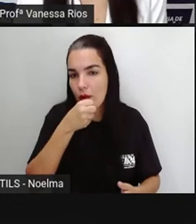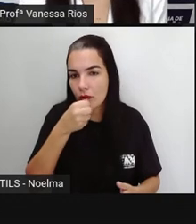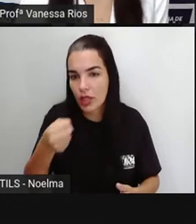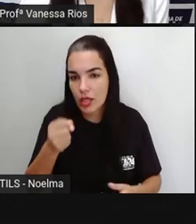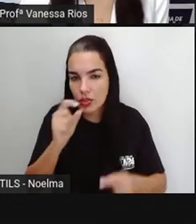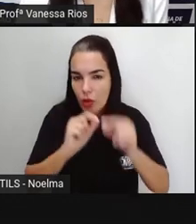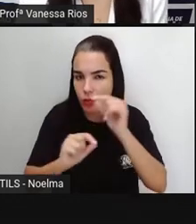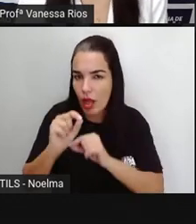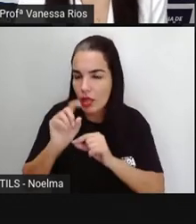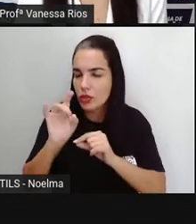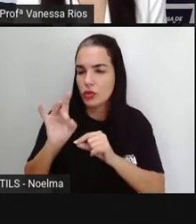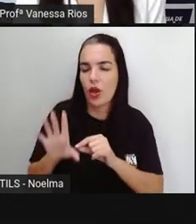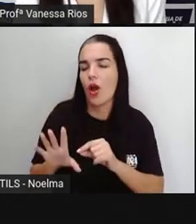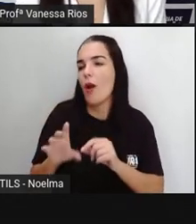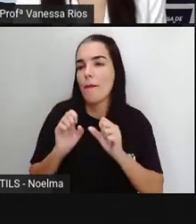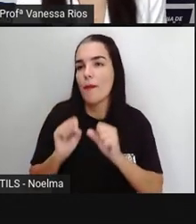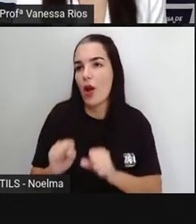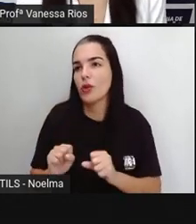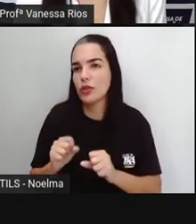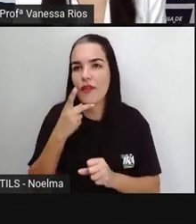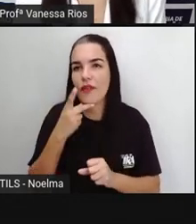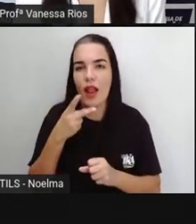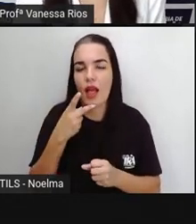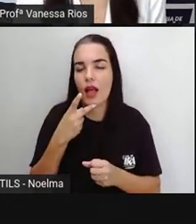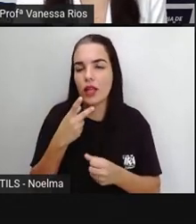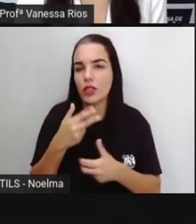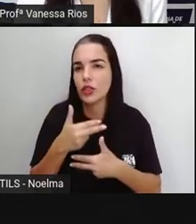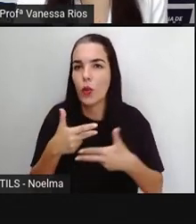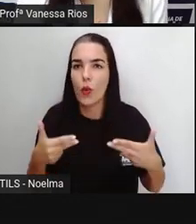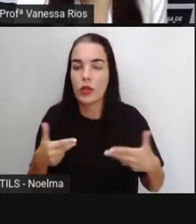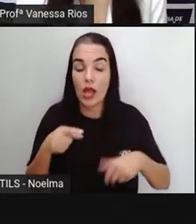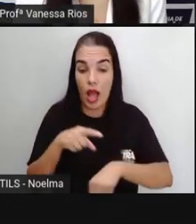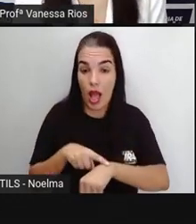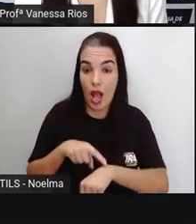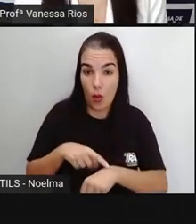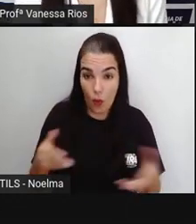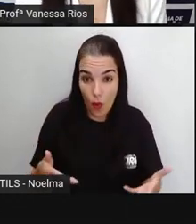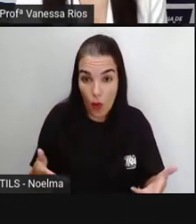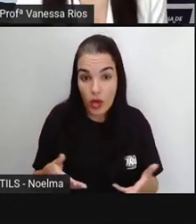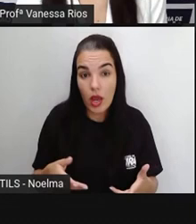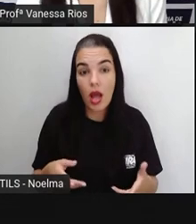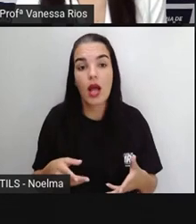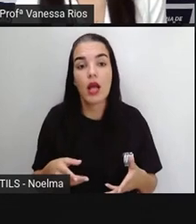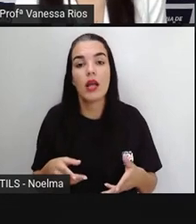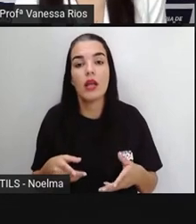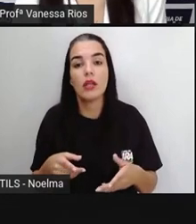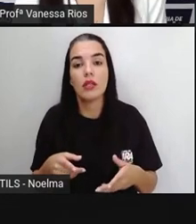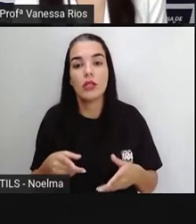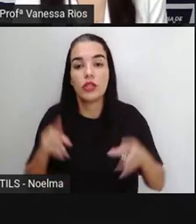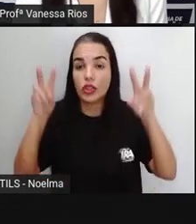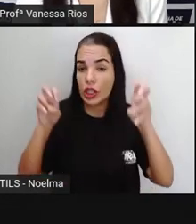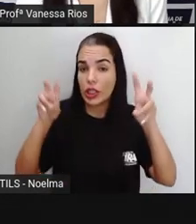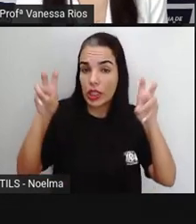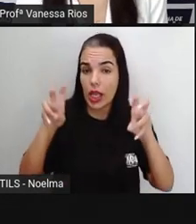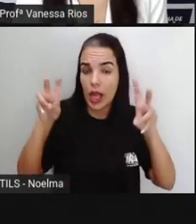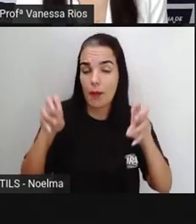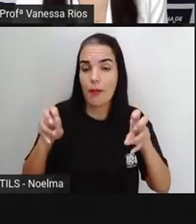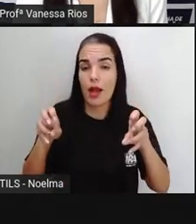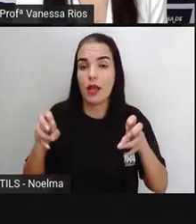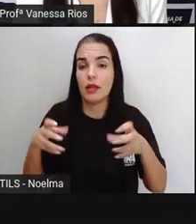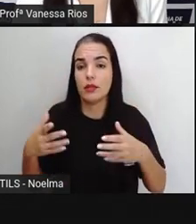atemporal, porque ela pode tratar de assuntos atuais, de assuntos que estão